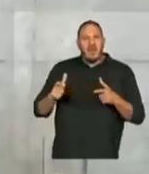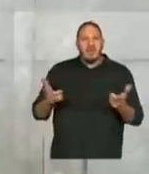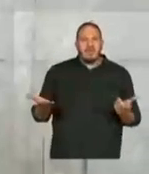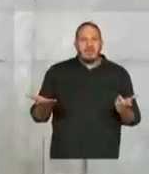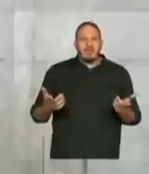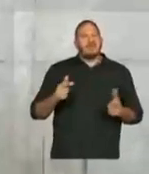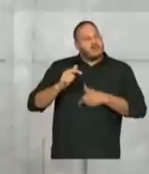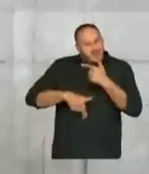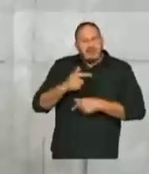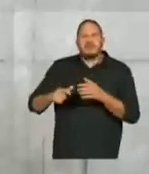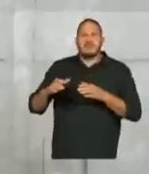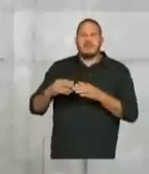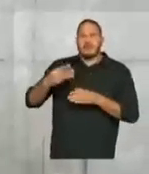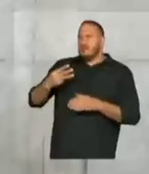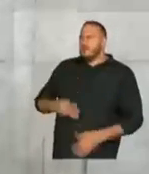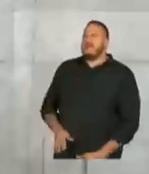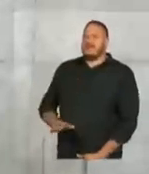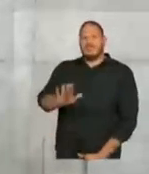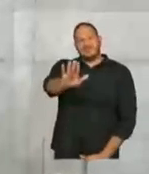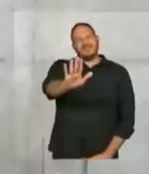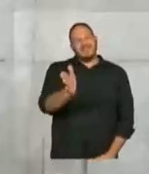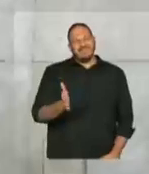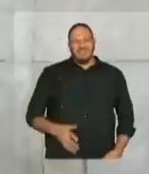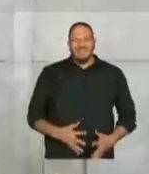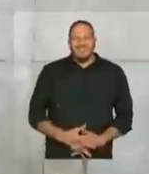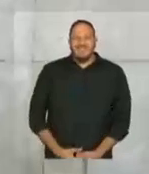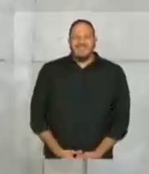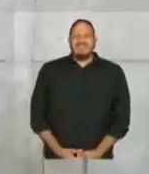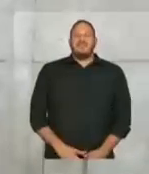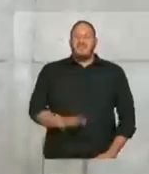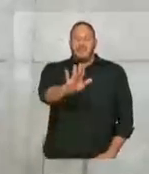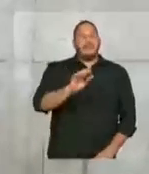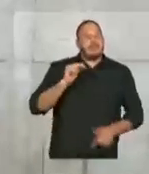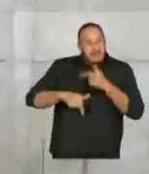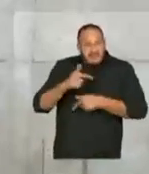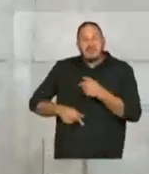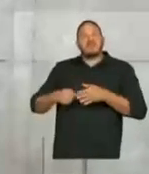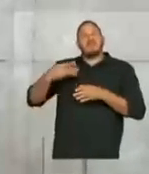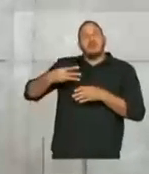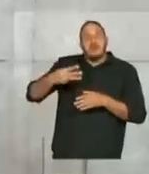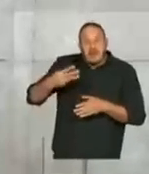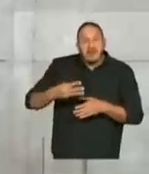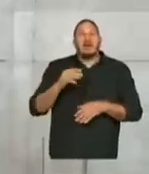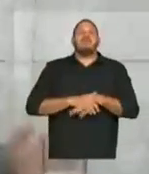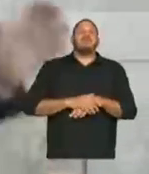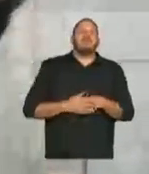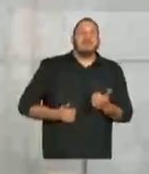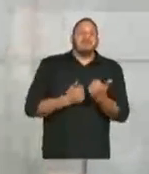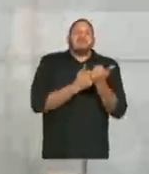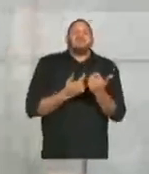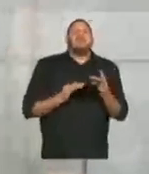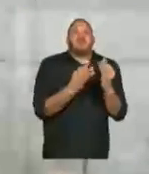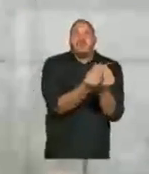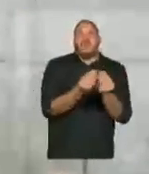E o terceirizado... Em seguida, em seguida, vereador. O terceirizado contribui para o regime geral da Previdência.